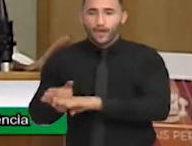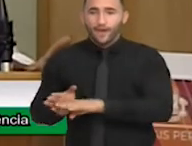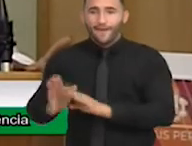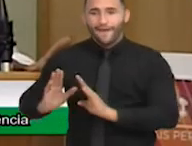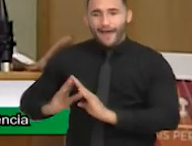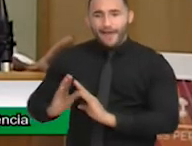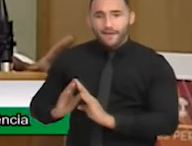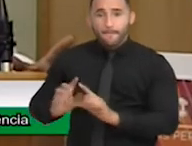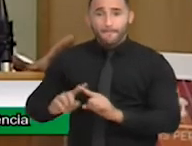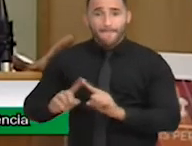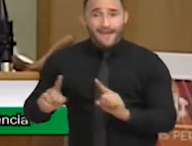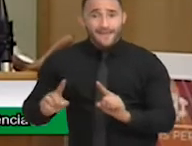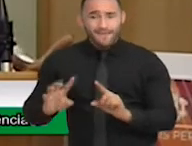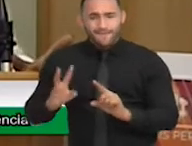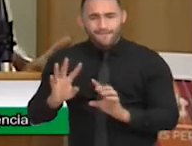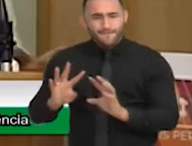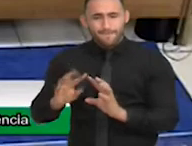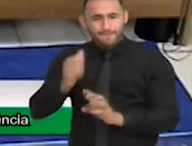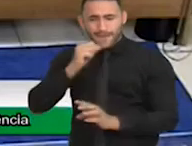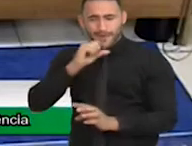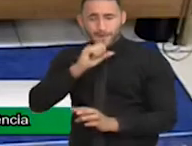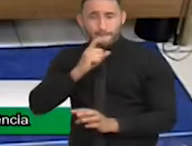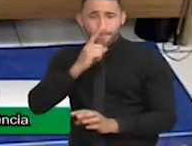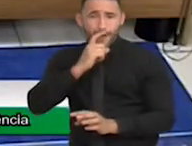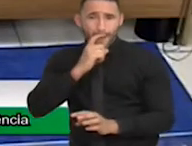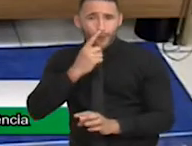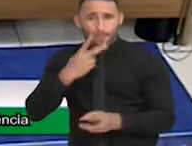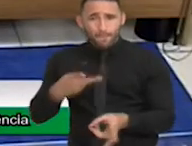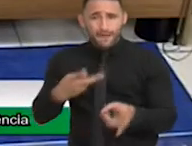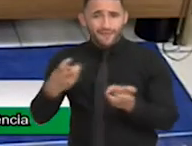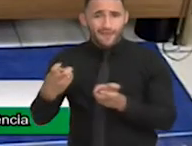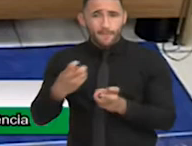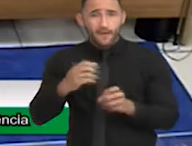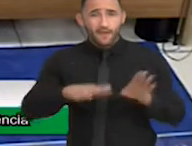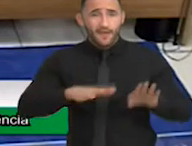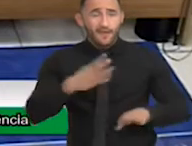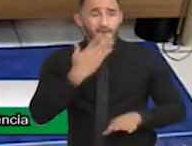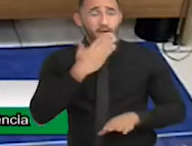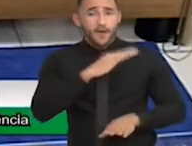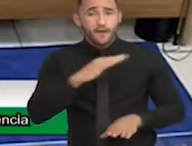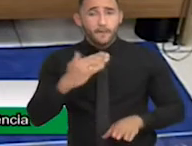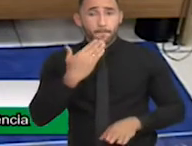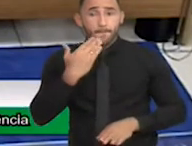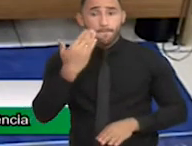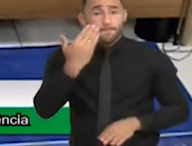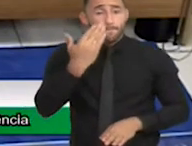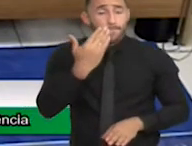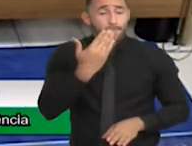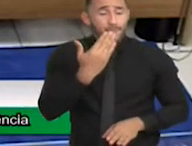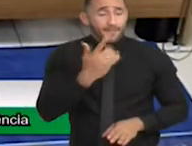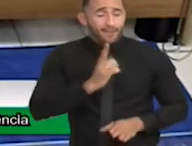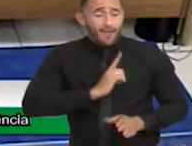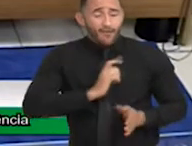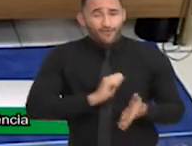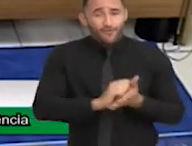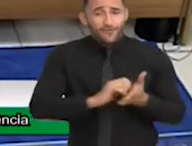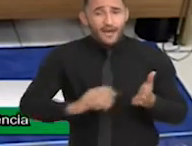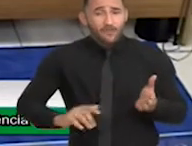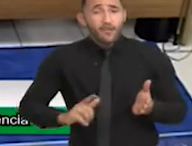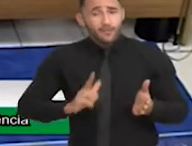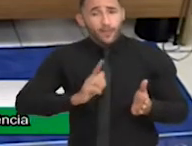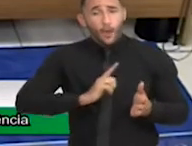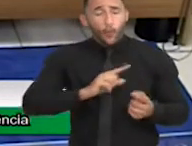e a mãe podem não se dar conta de que ali, quando o professor pede aquilo, a intencionalidade daquela prática é trabalhar